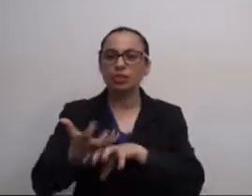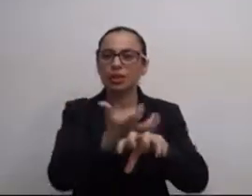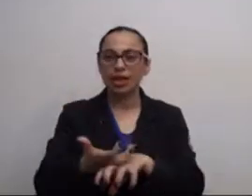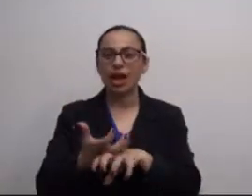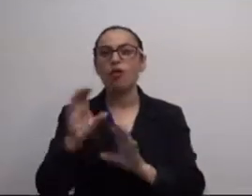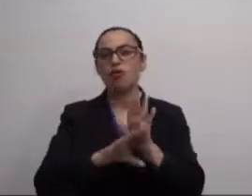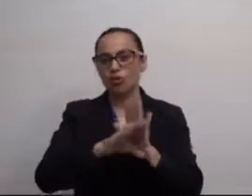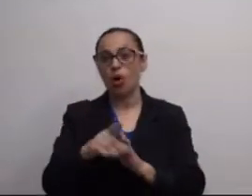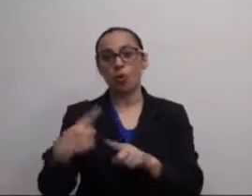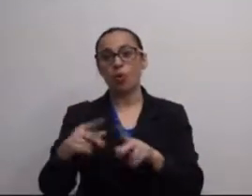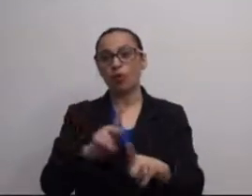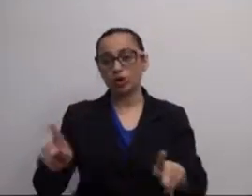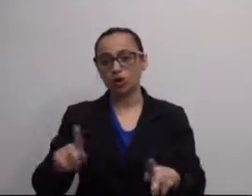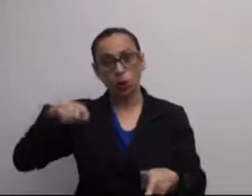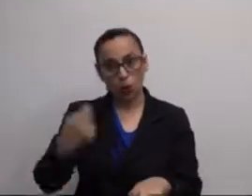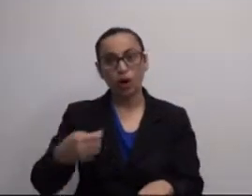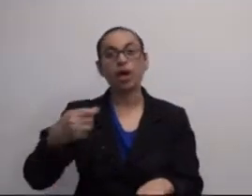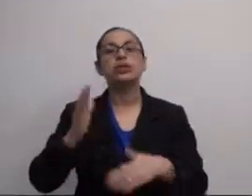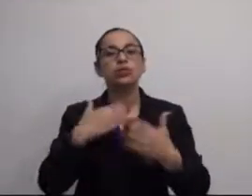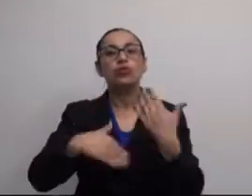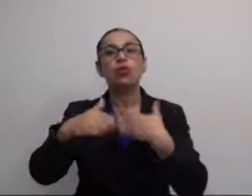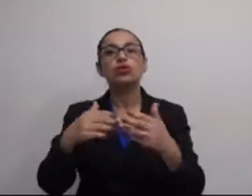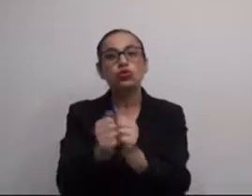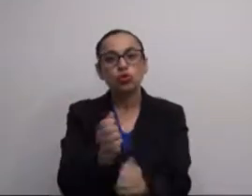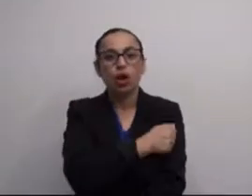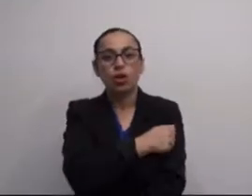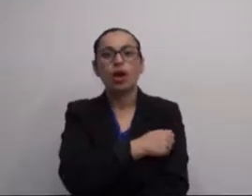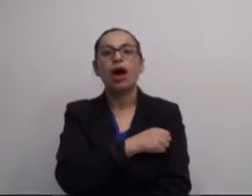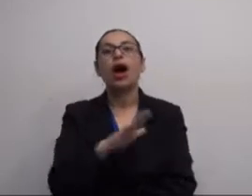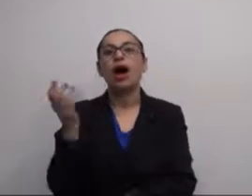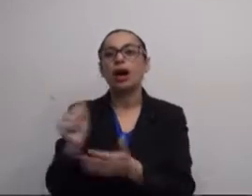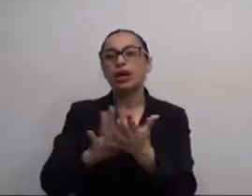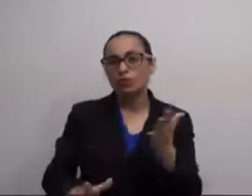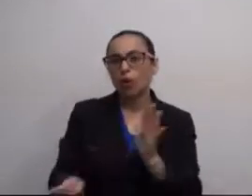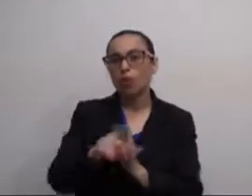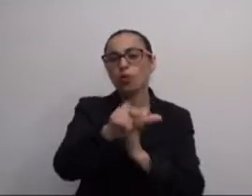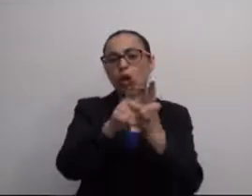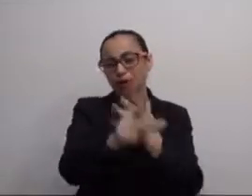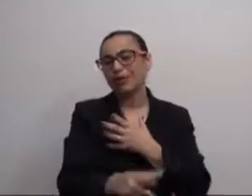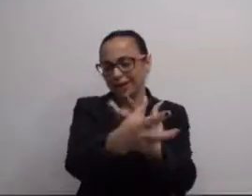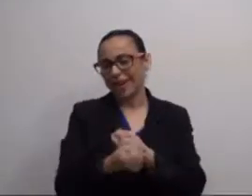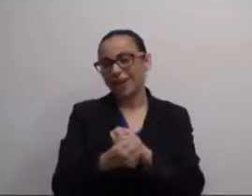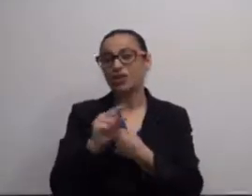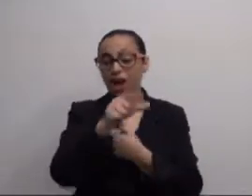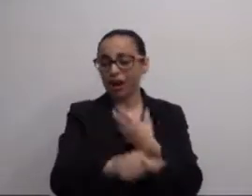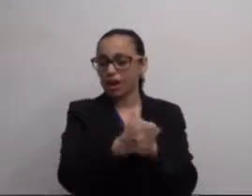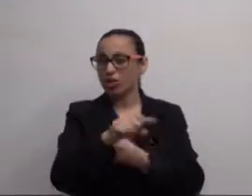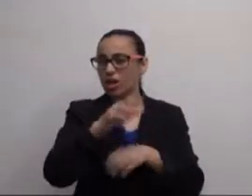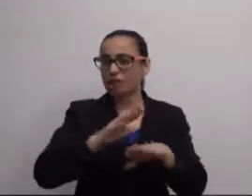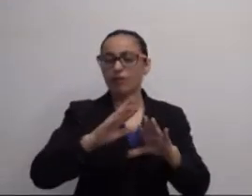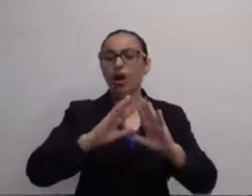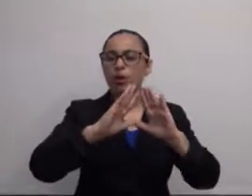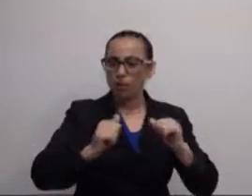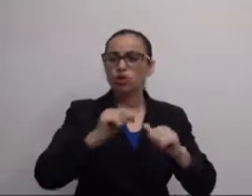potencializam as possibilidades de multidisciplinarizar o currículo. Porque o professor, enquanto está ali desenvolvendo com os meninos uma das